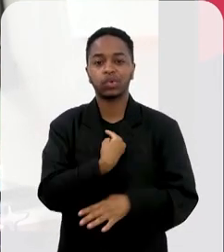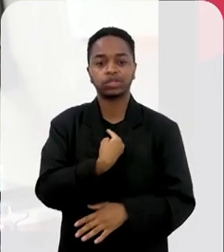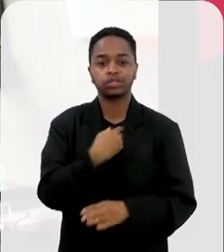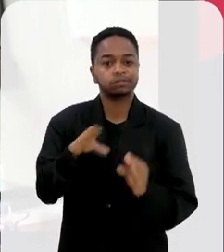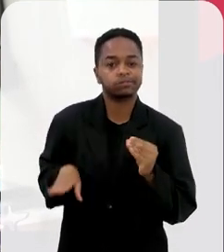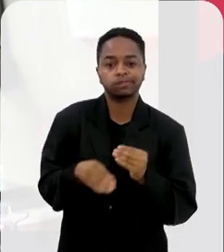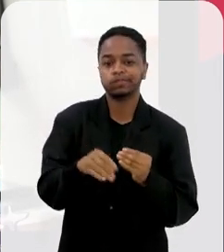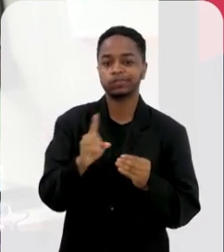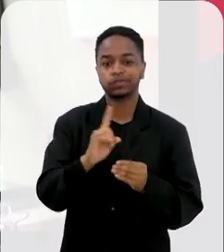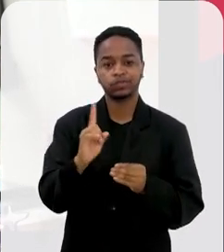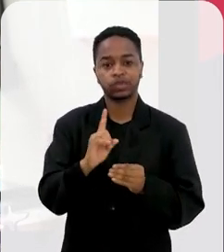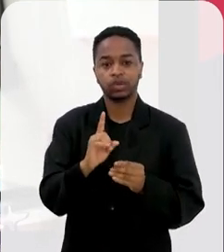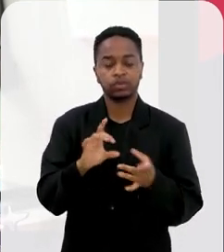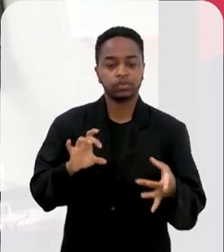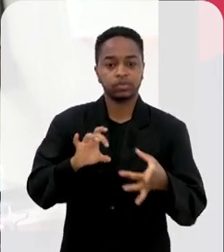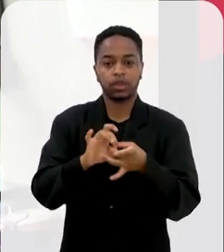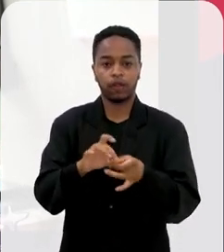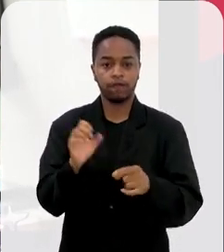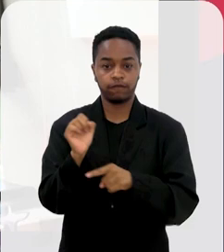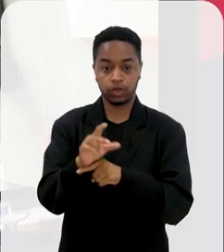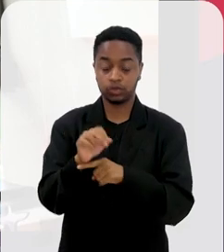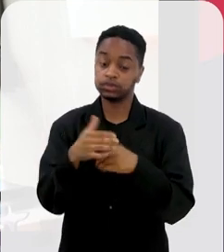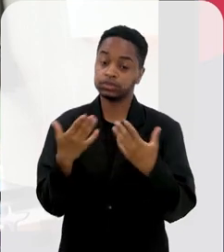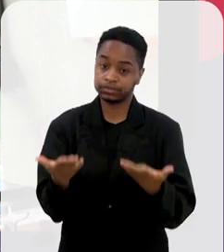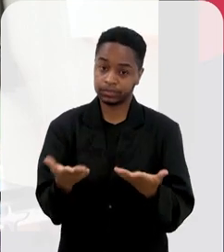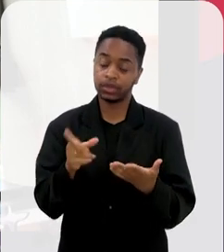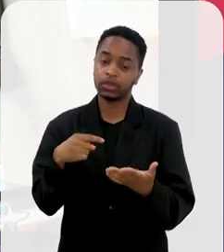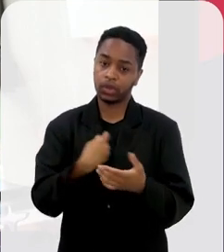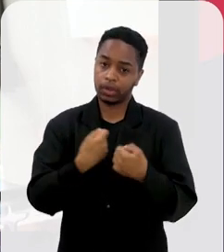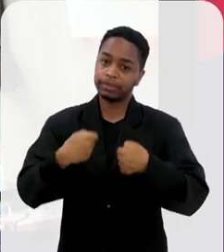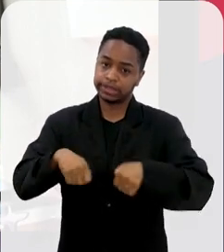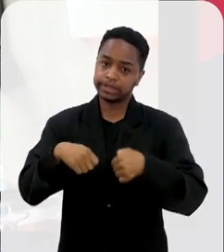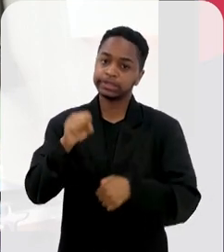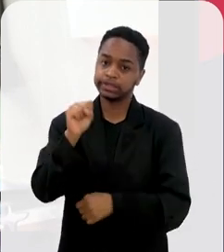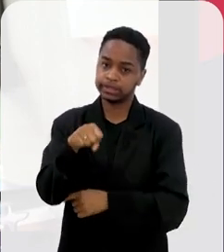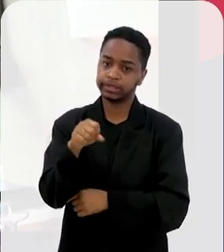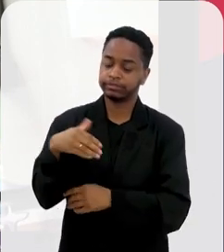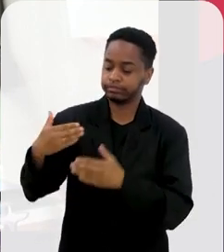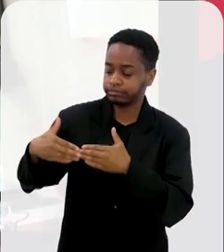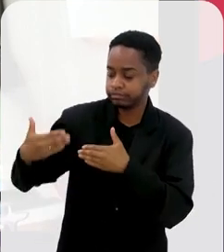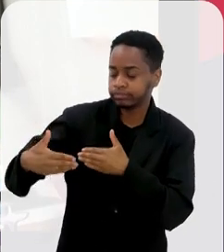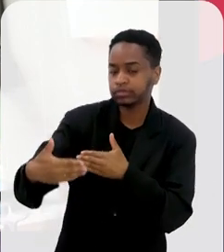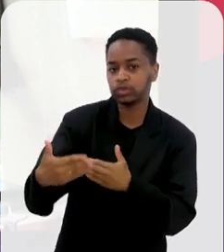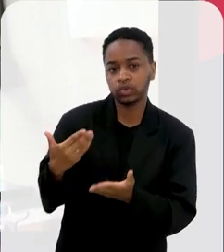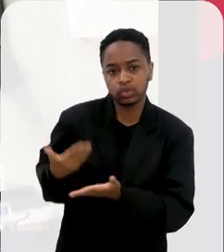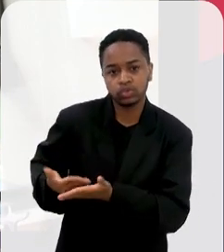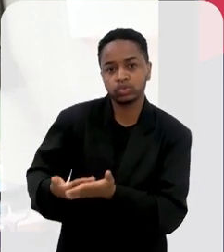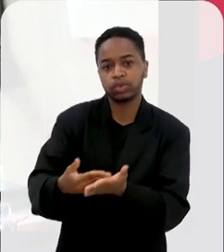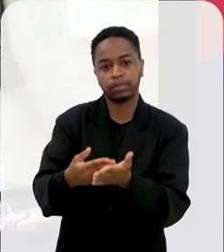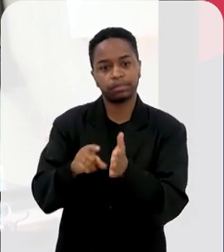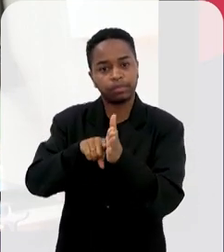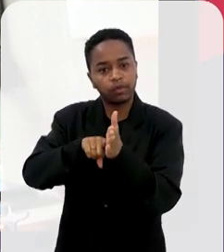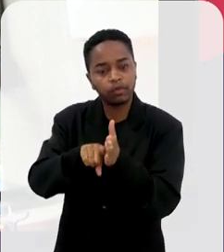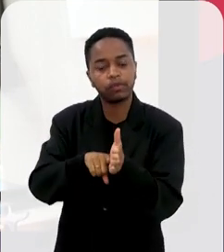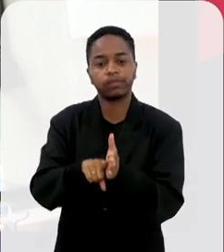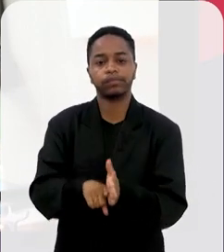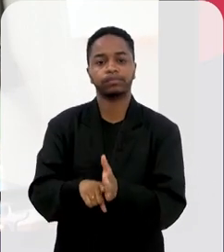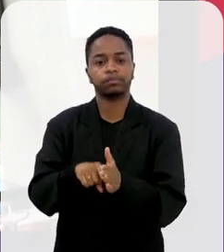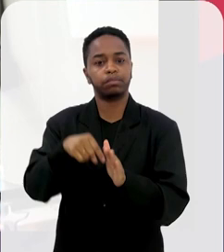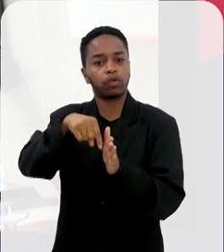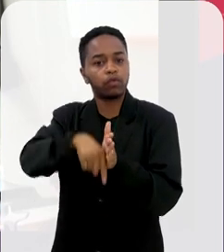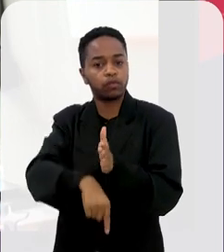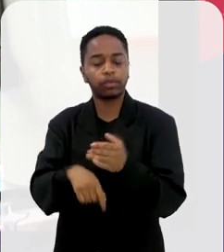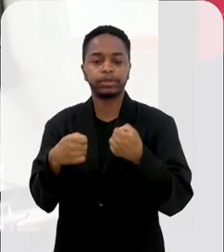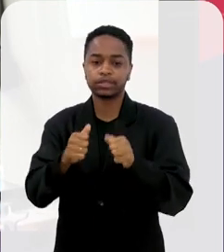atribuídos a esse gatilho viral. Então, a gente realmente vai ter hoje, daqui para frente, um mundo